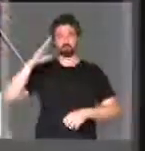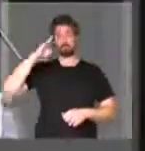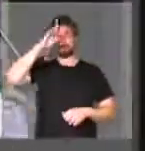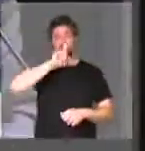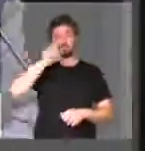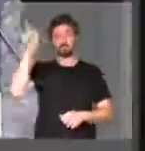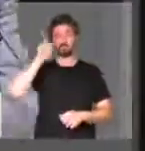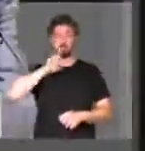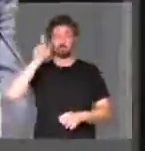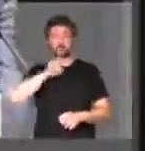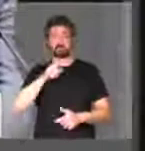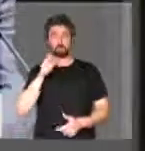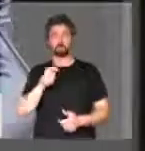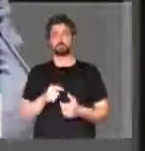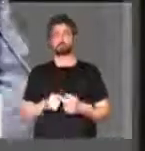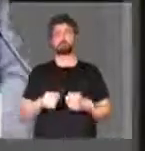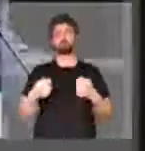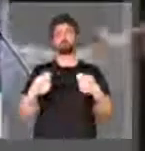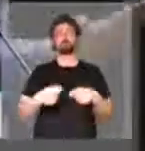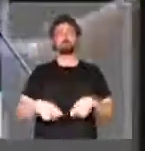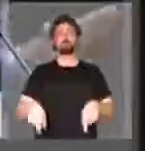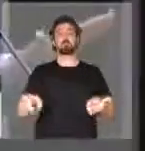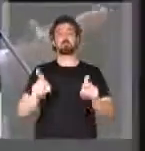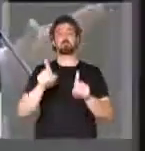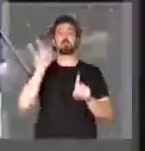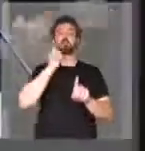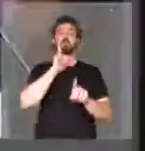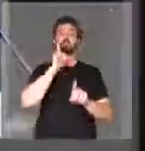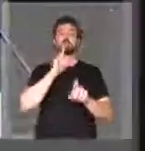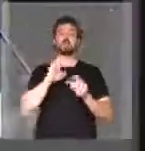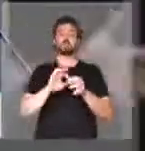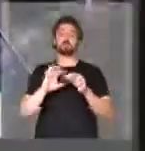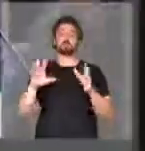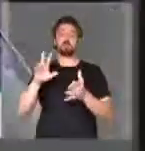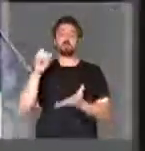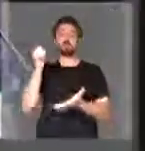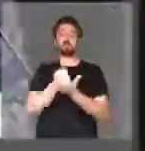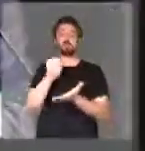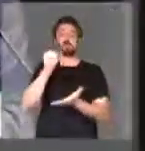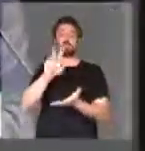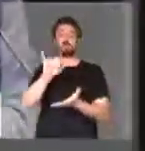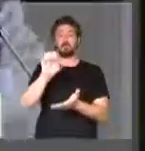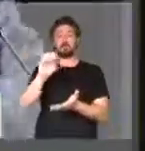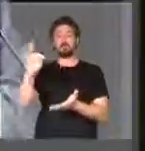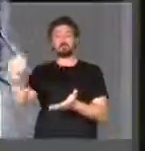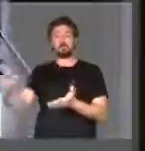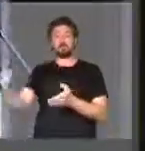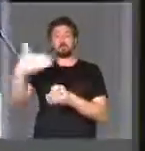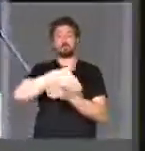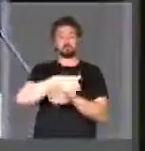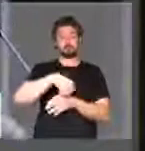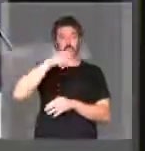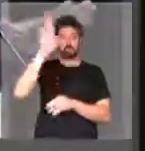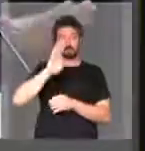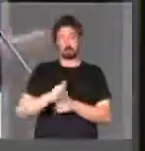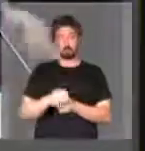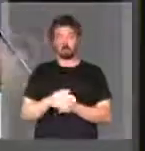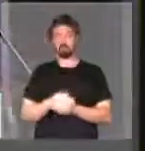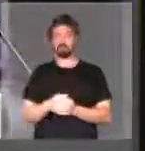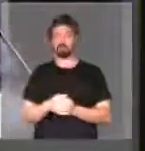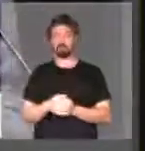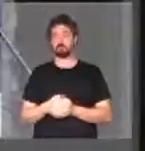República nos Estados Unidos dispensou os americanos do visto para ingressar aqui no nosso país.